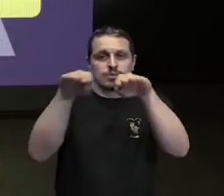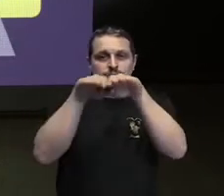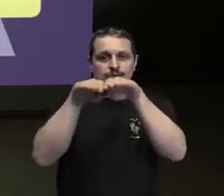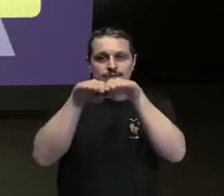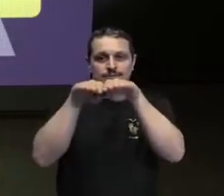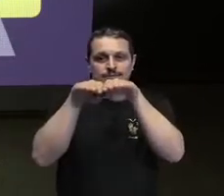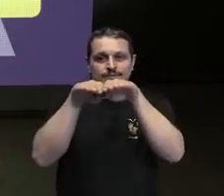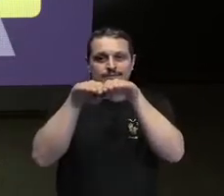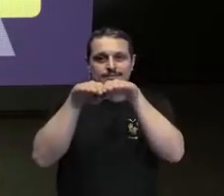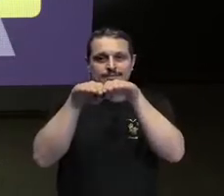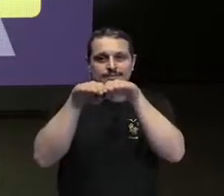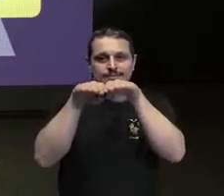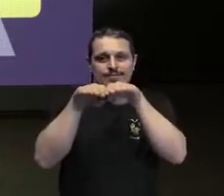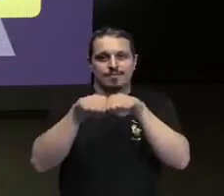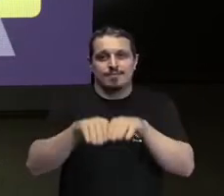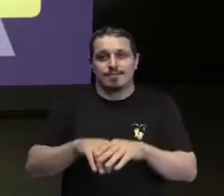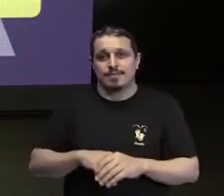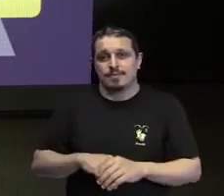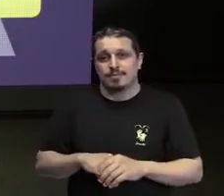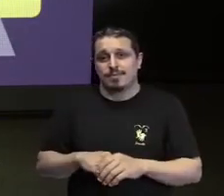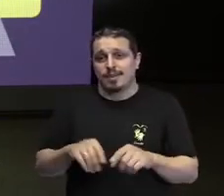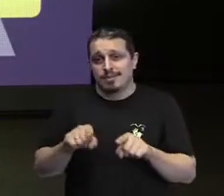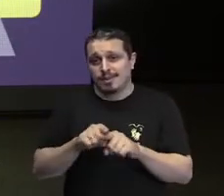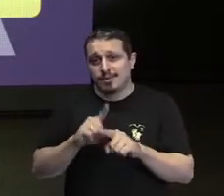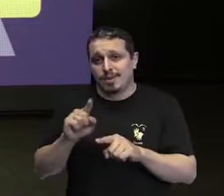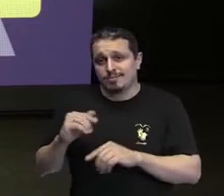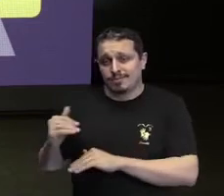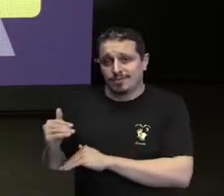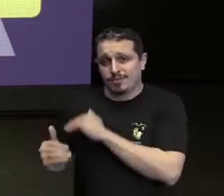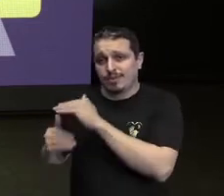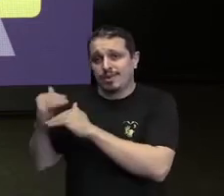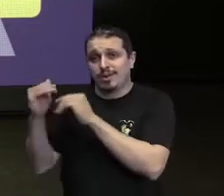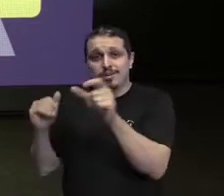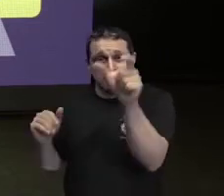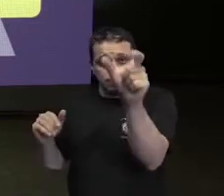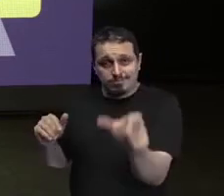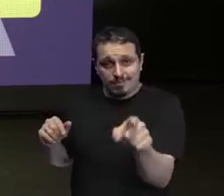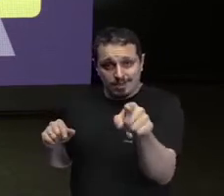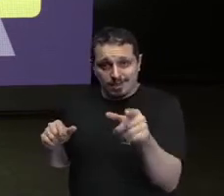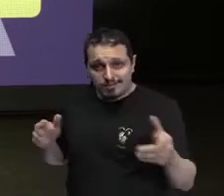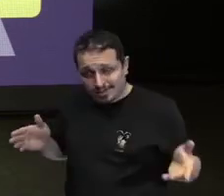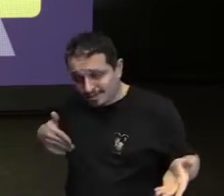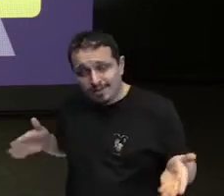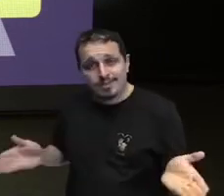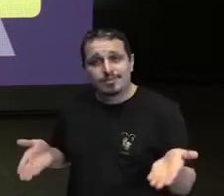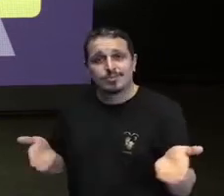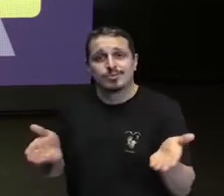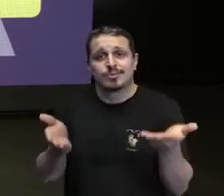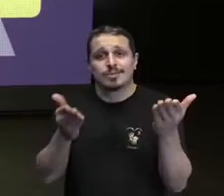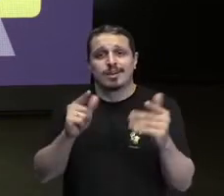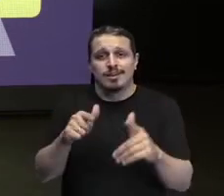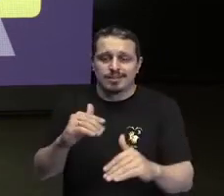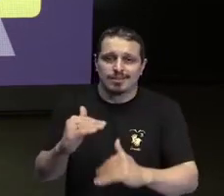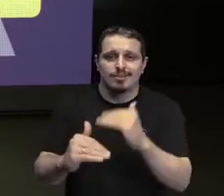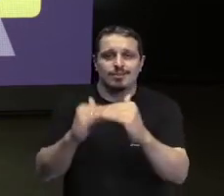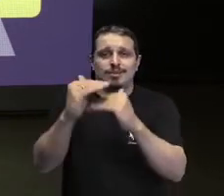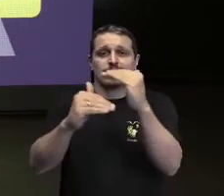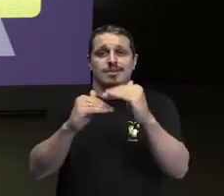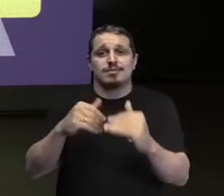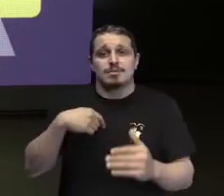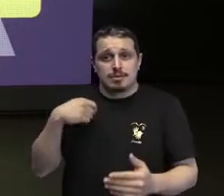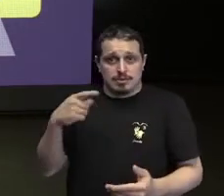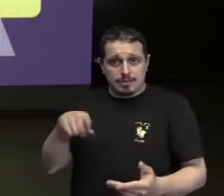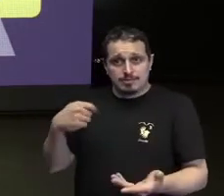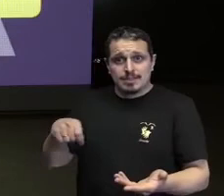a gente desenvolve as pessoas com deficiência porque a gente entende que também existe um processo estrutural nessa jornada toda da